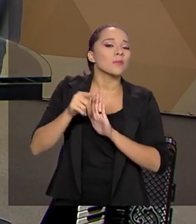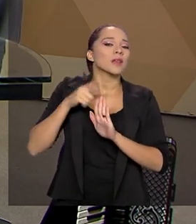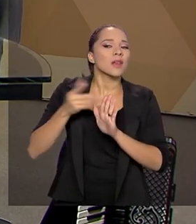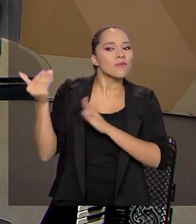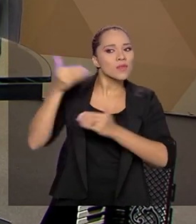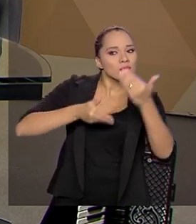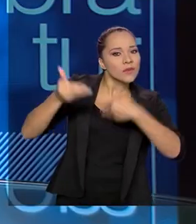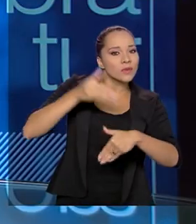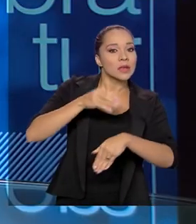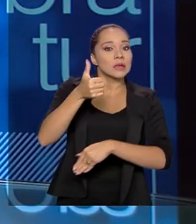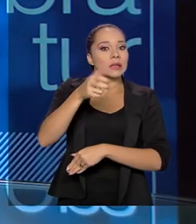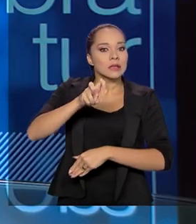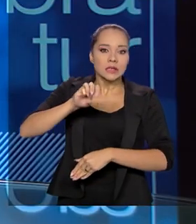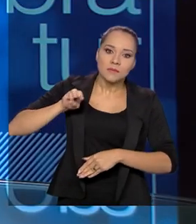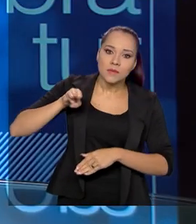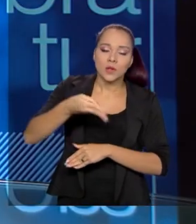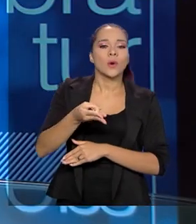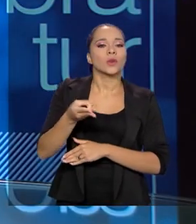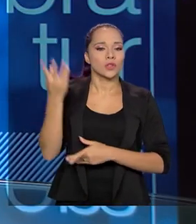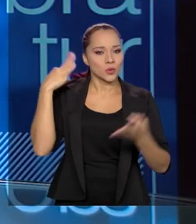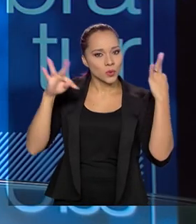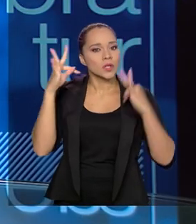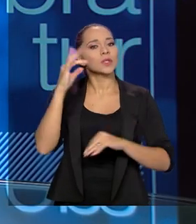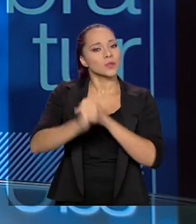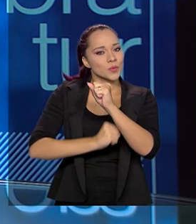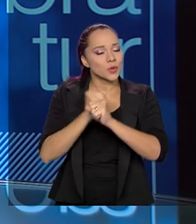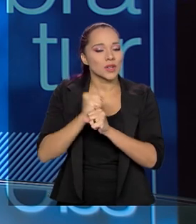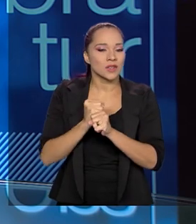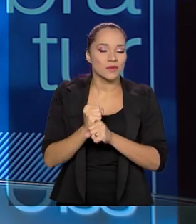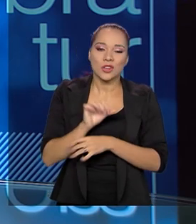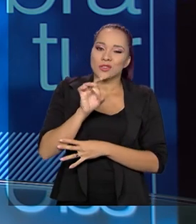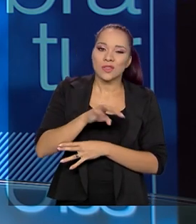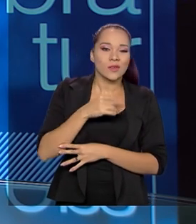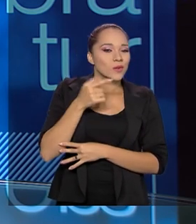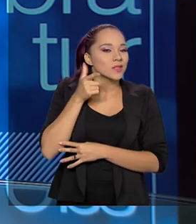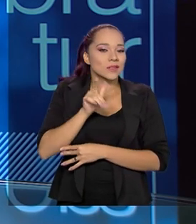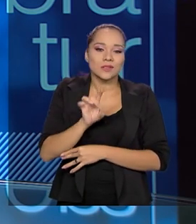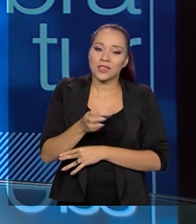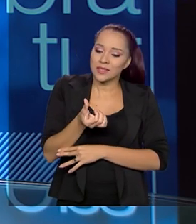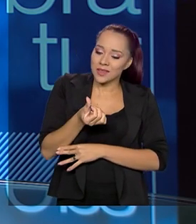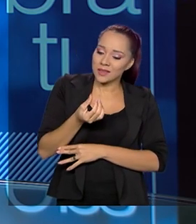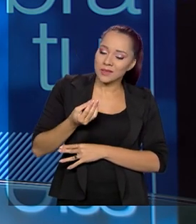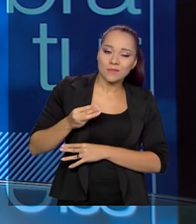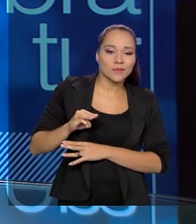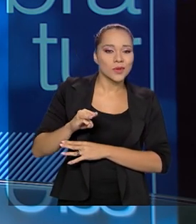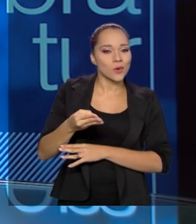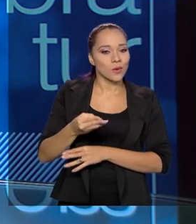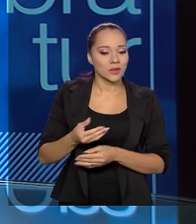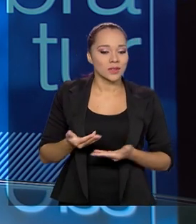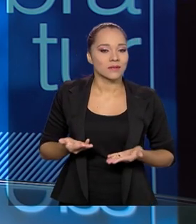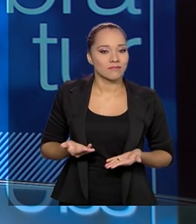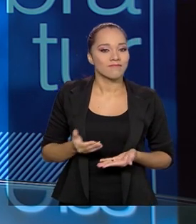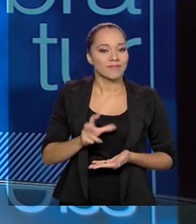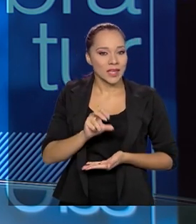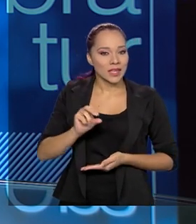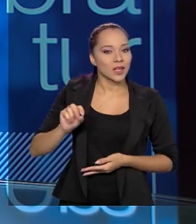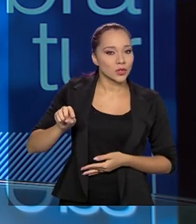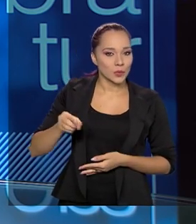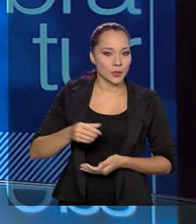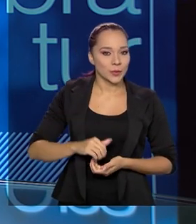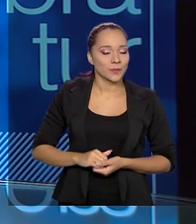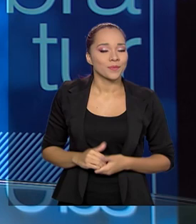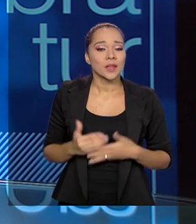recebendo hoje 15 milhões de turistas ano. Continuamos recebendo apenas 6 milhões e meio. Então, o que é que